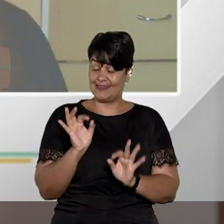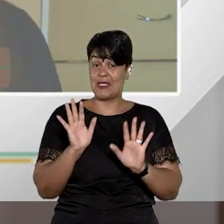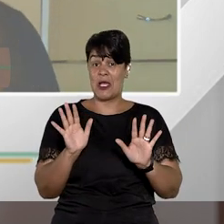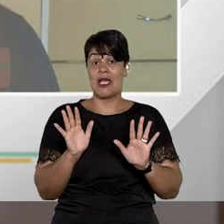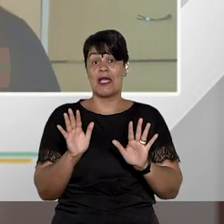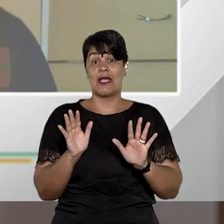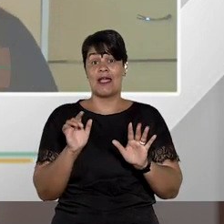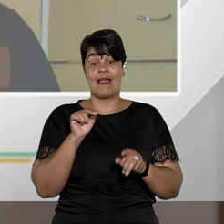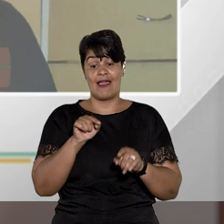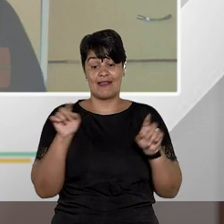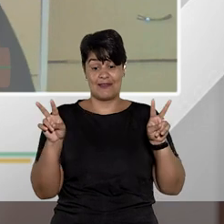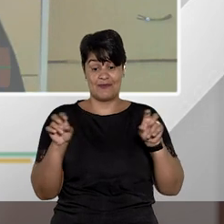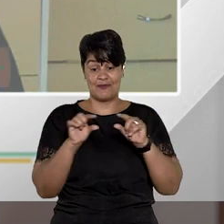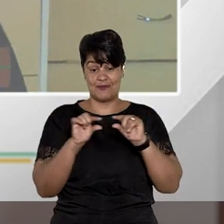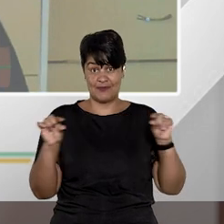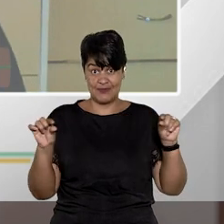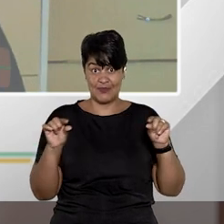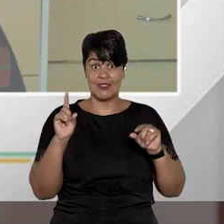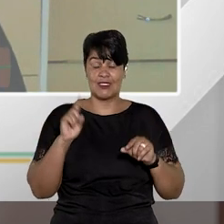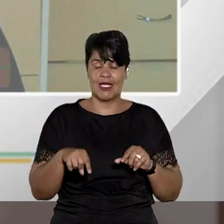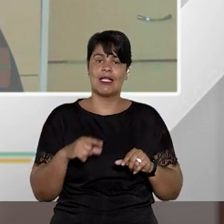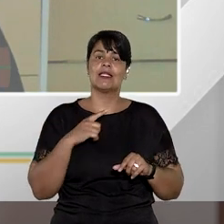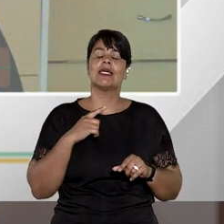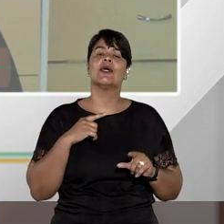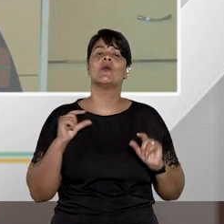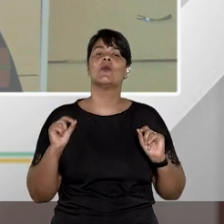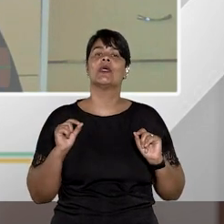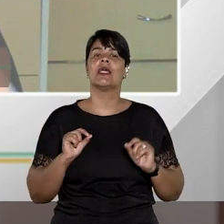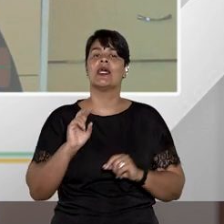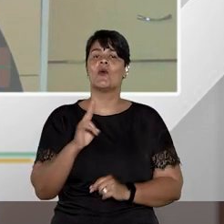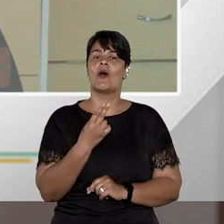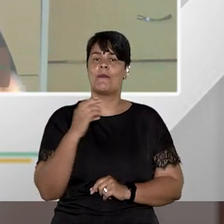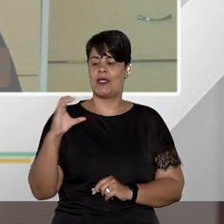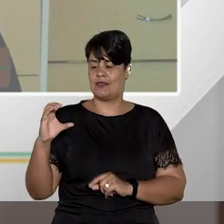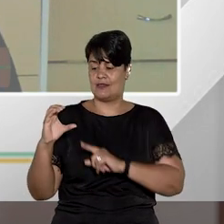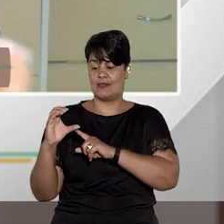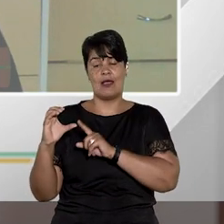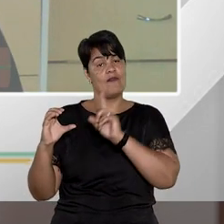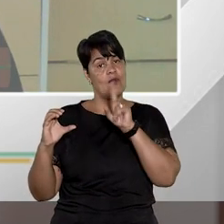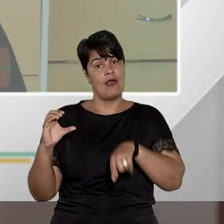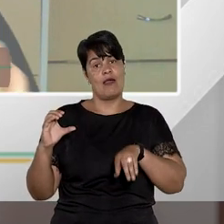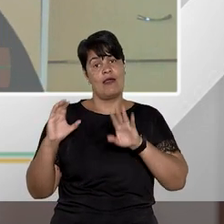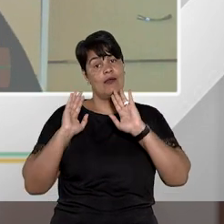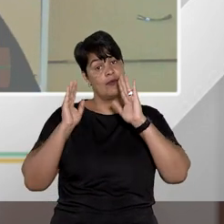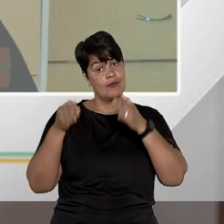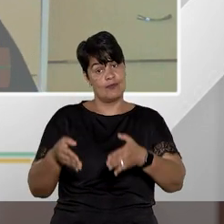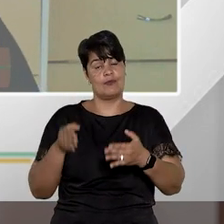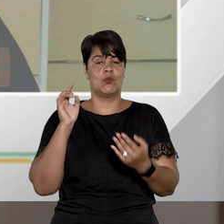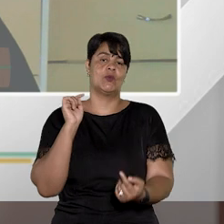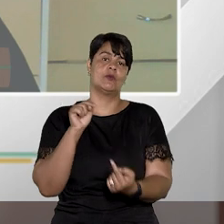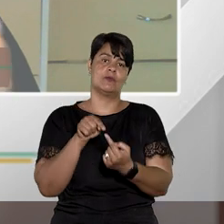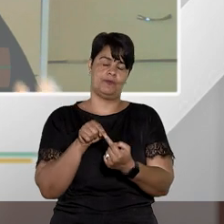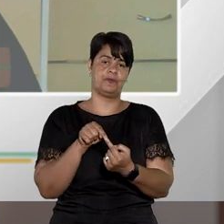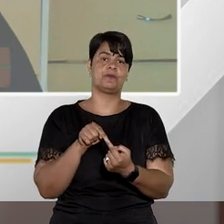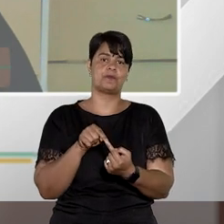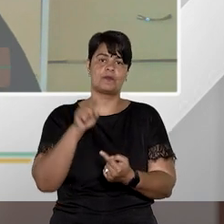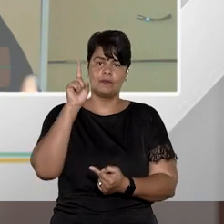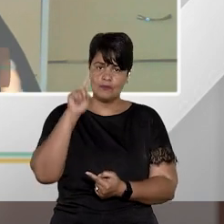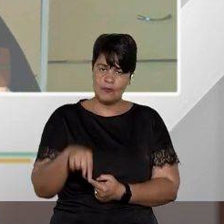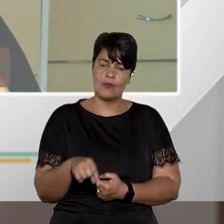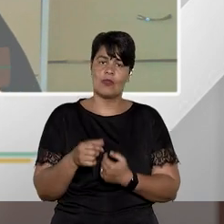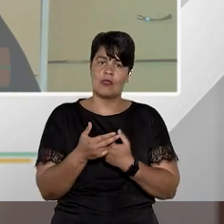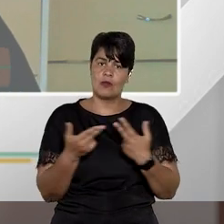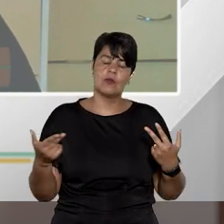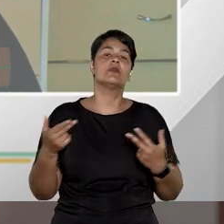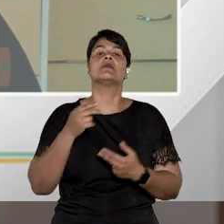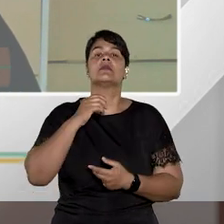brincadeiras à parte o habeas corpus ele tem uma finalidade específica dentro daquilo que o Aragonês já mencionou que é a